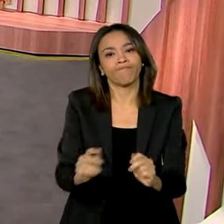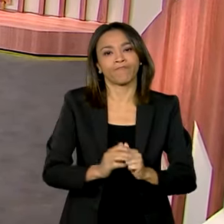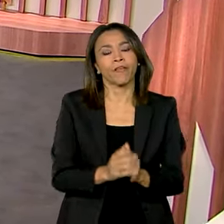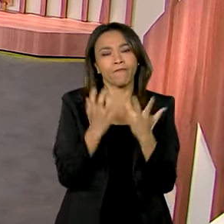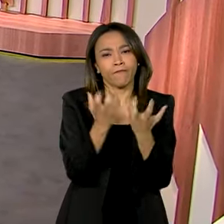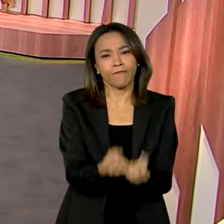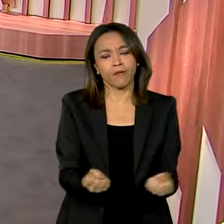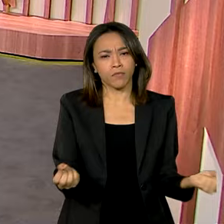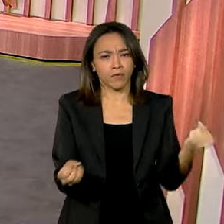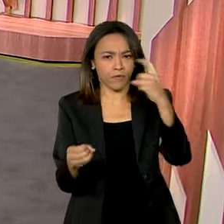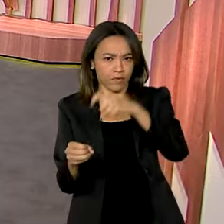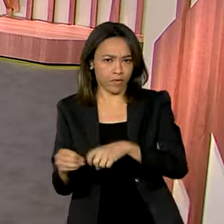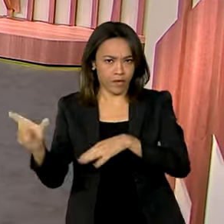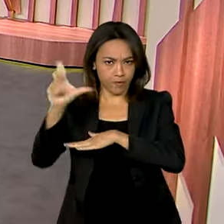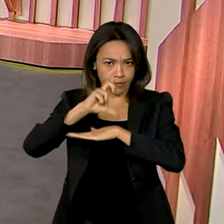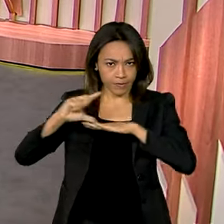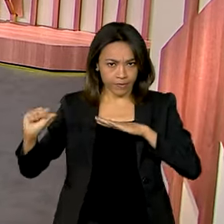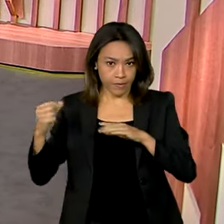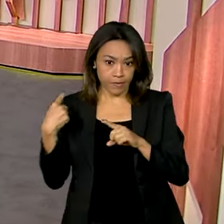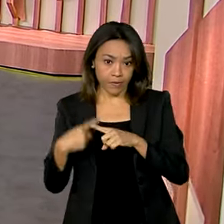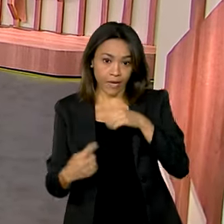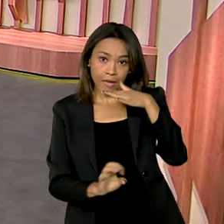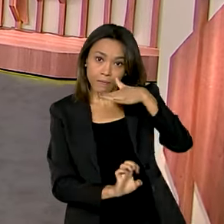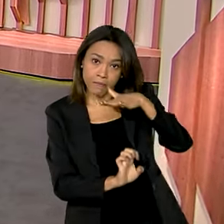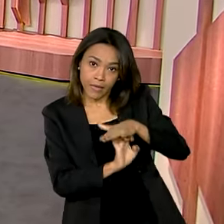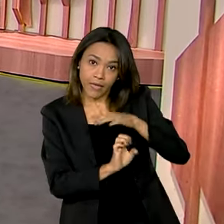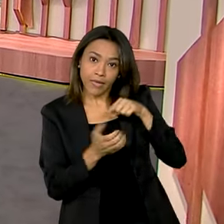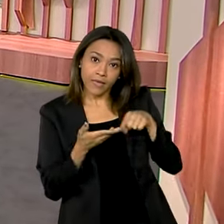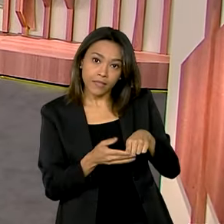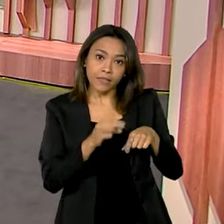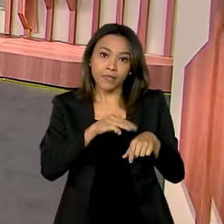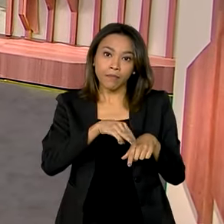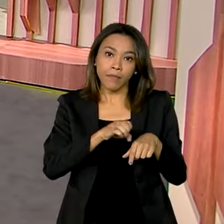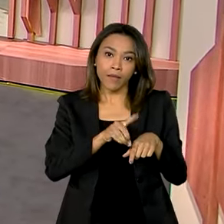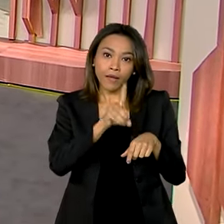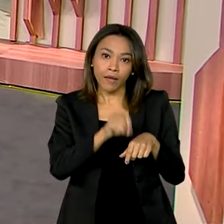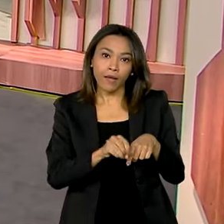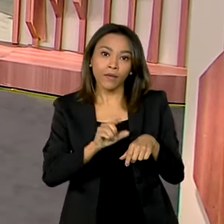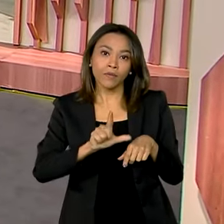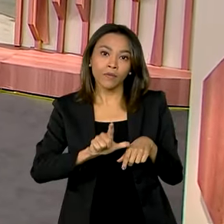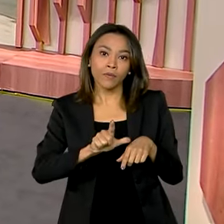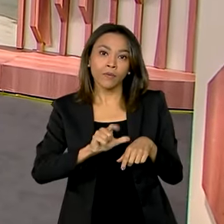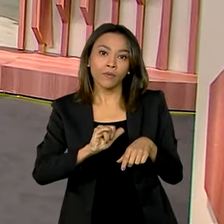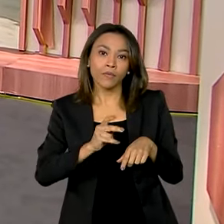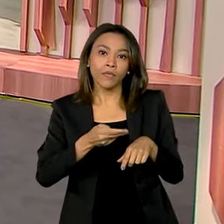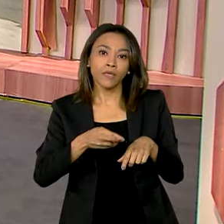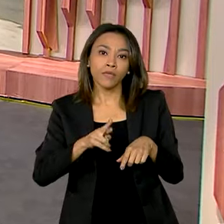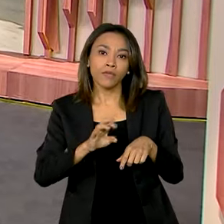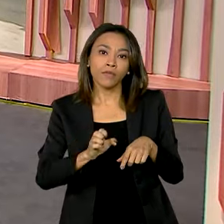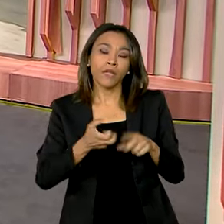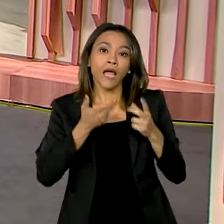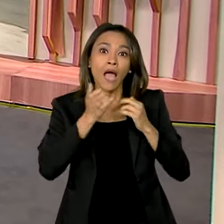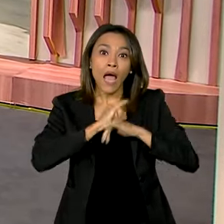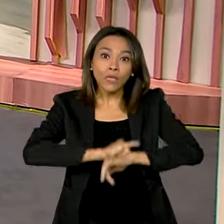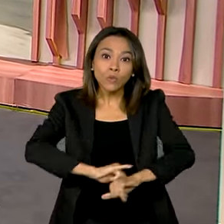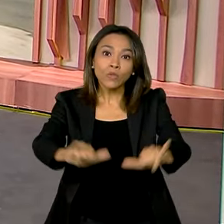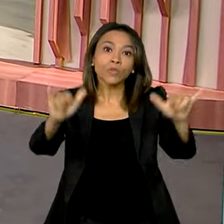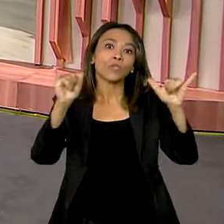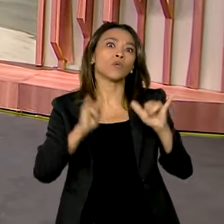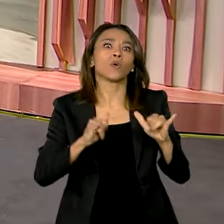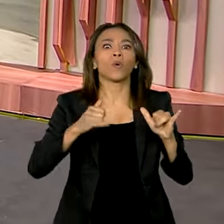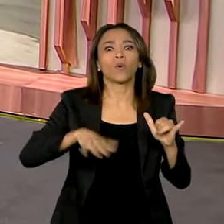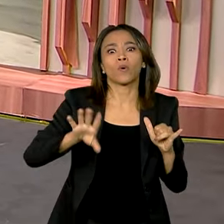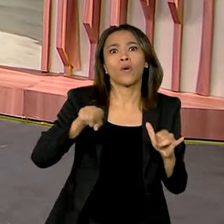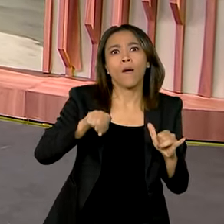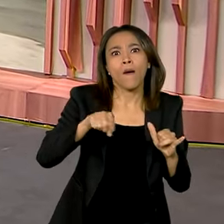Planalto agora, porque a empresa Mercado Livre anunciou a criação de 6.500 novos empregos e investimentos de